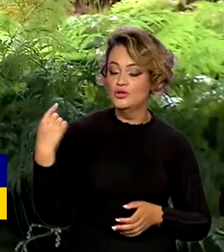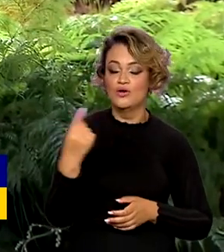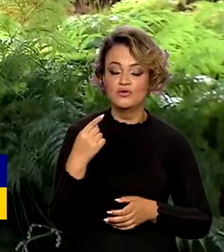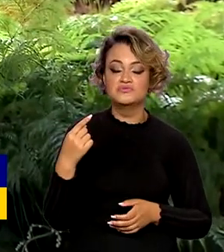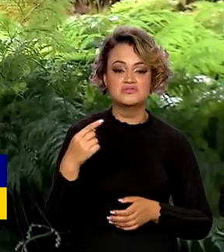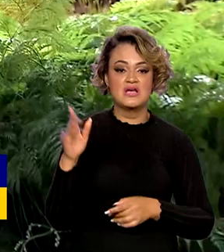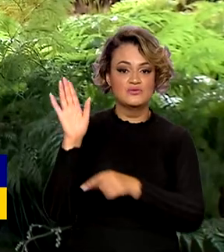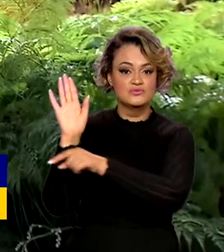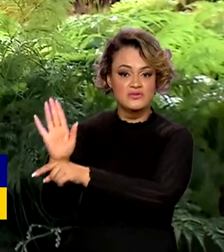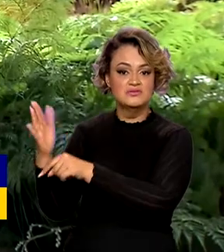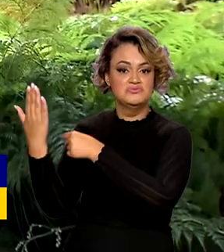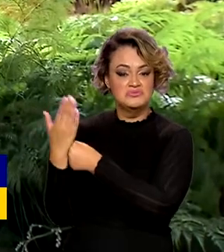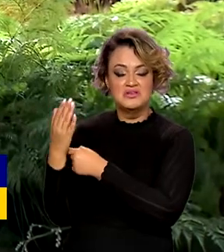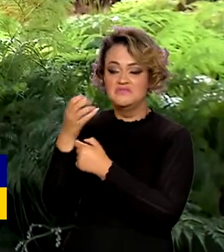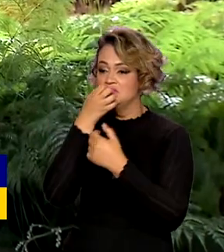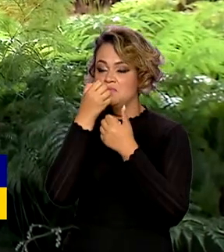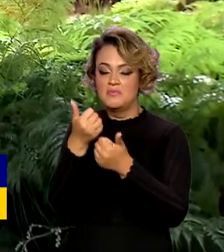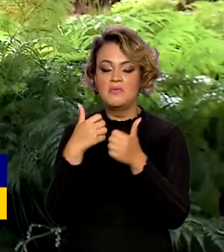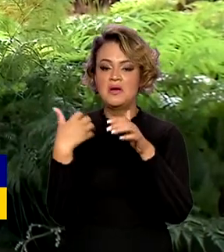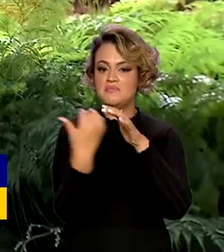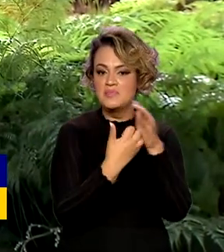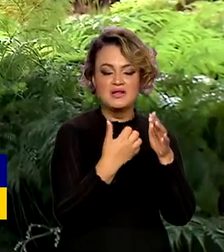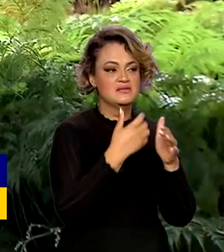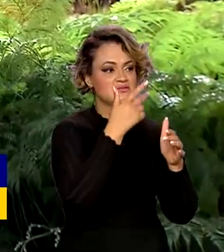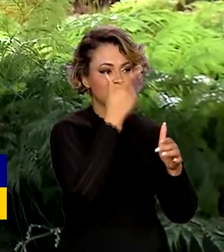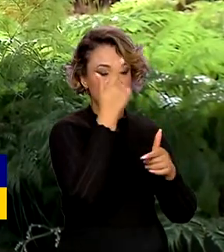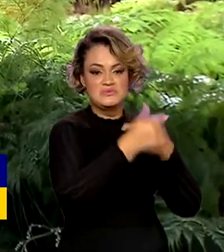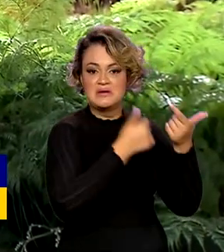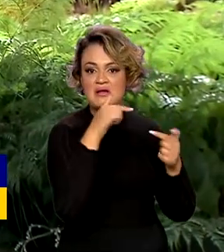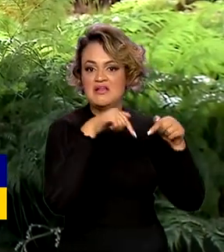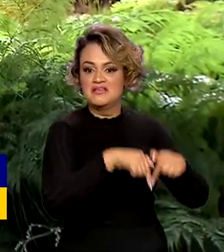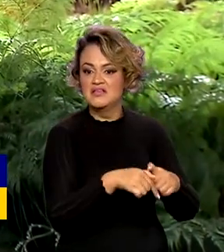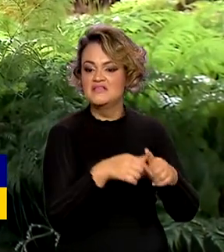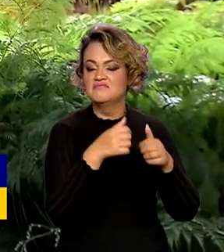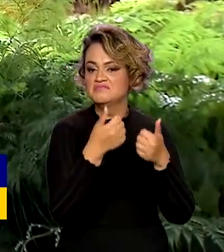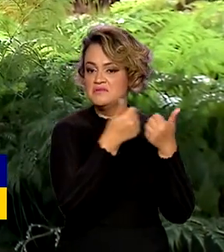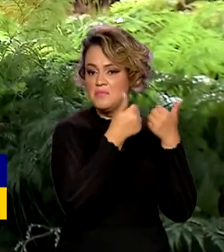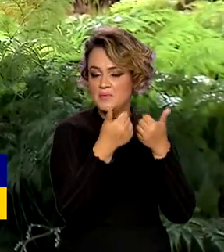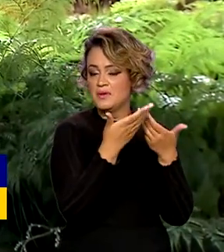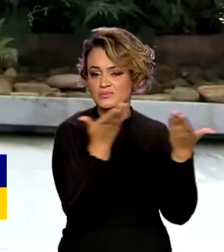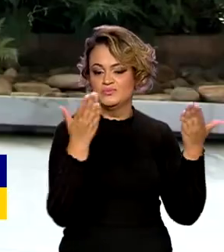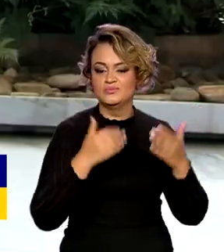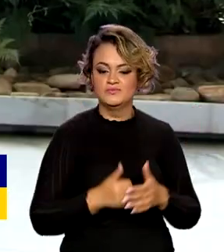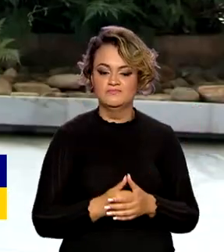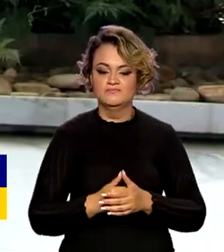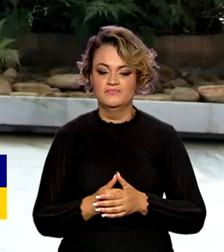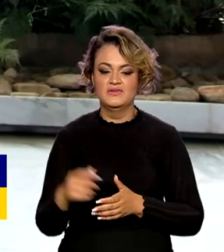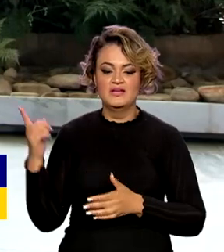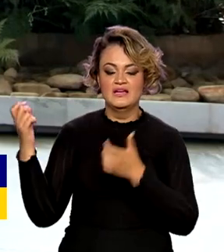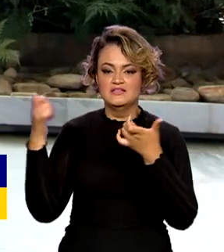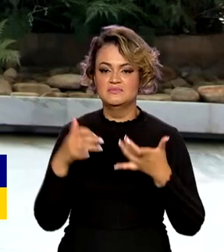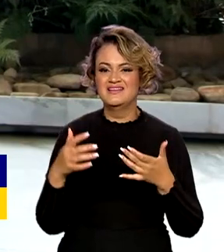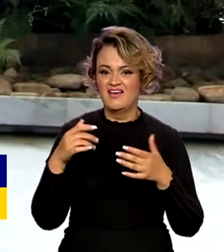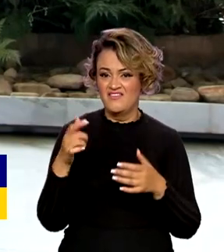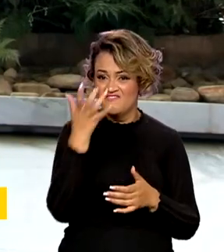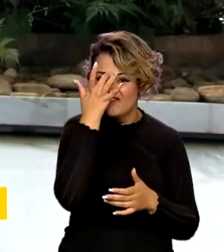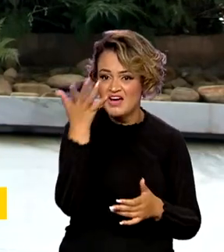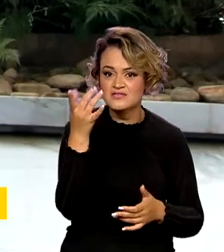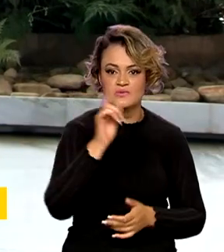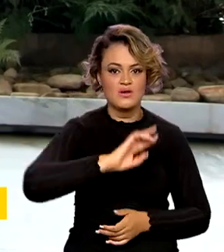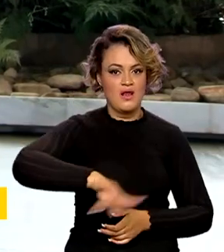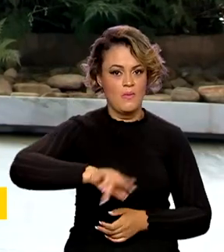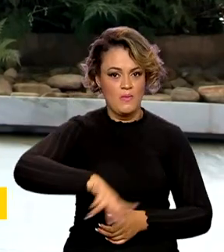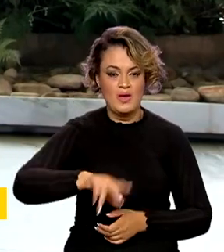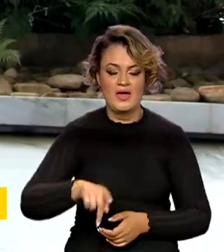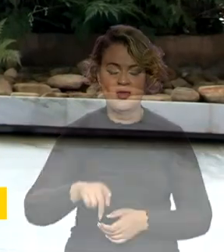ganhar, as empresas e os trabalhadores brasileiros e os consumidores argentinos. Nada é fácil, porque